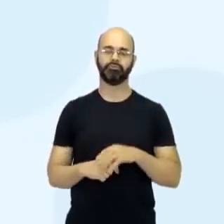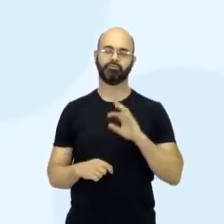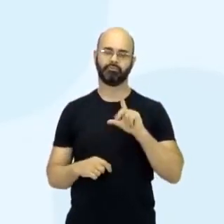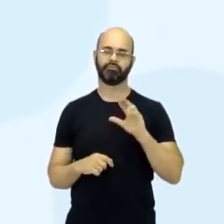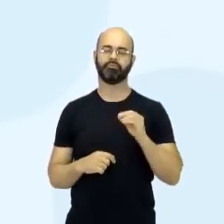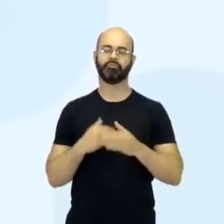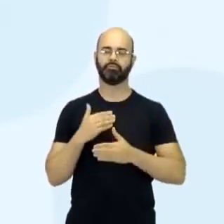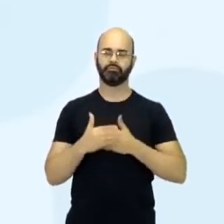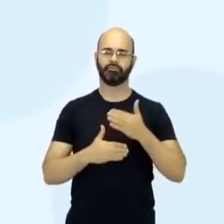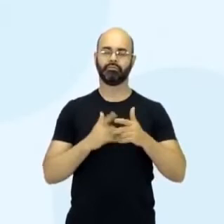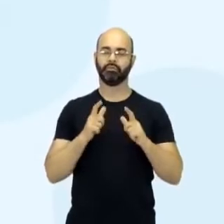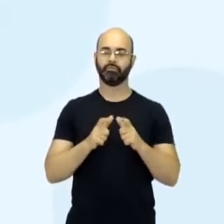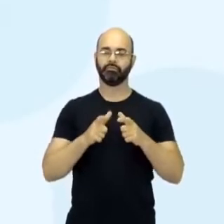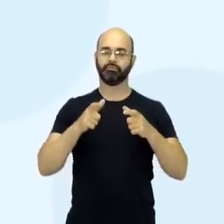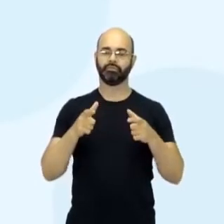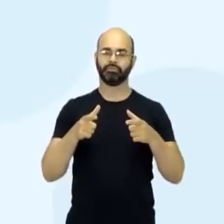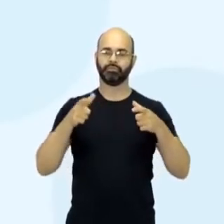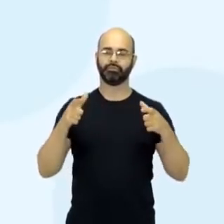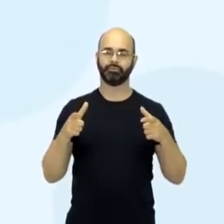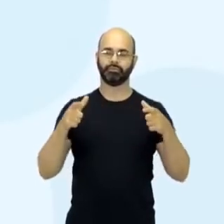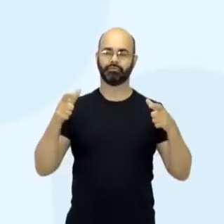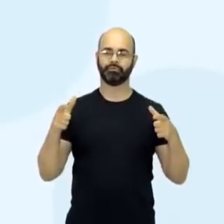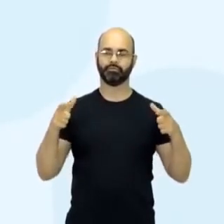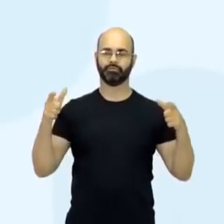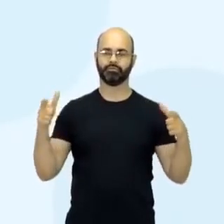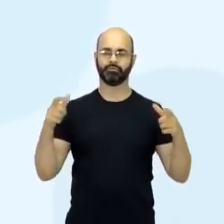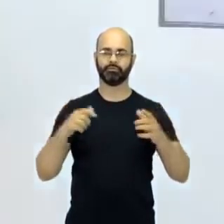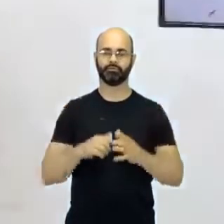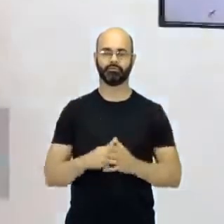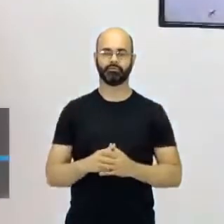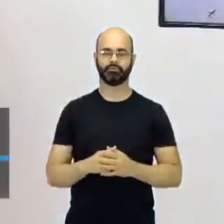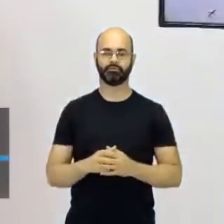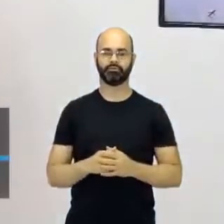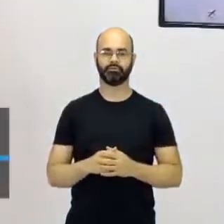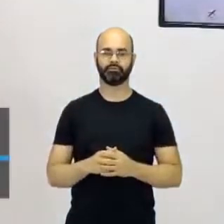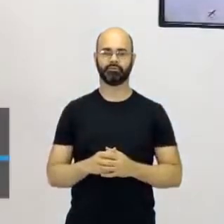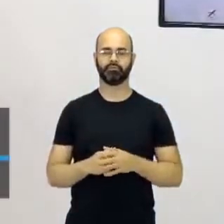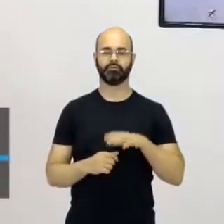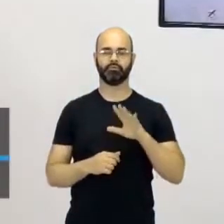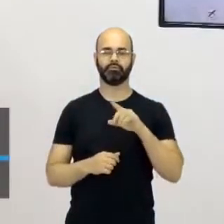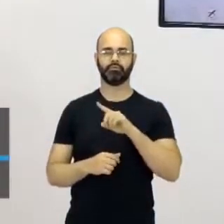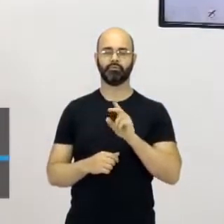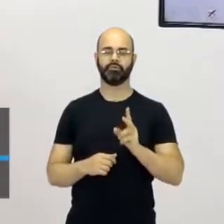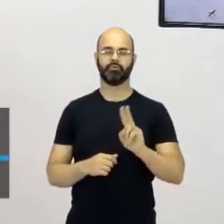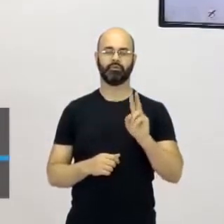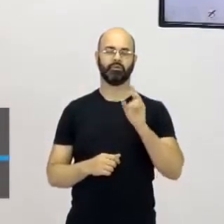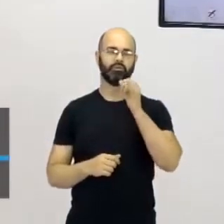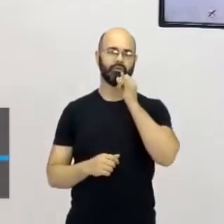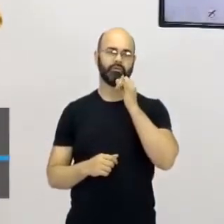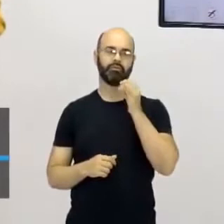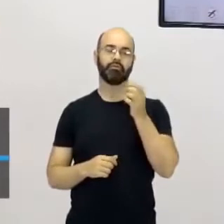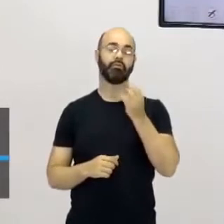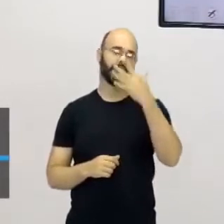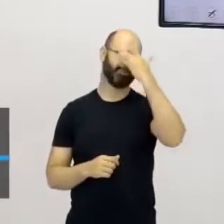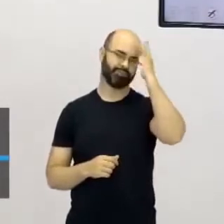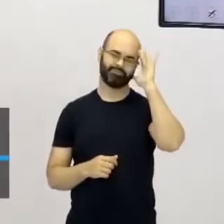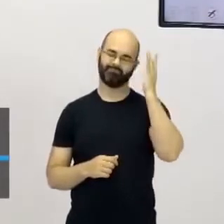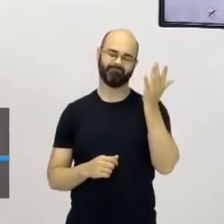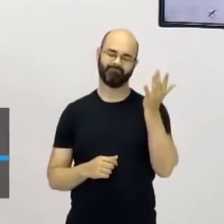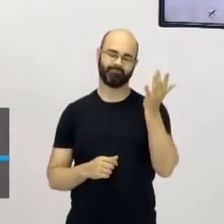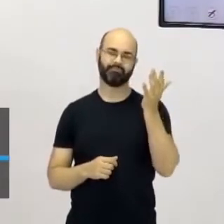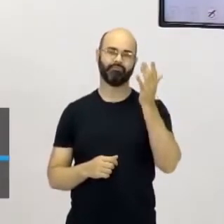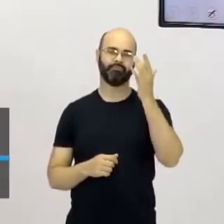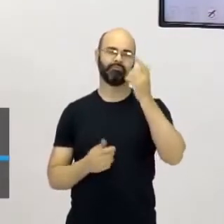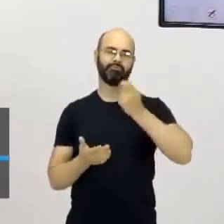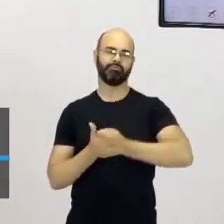logicamente, isso aí vai aumentando. Mas é lógico que tem um valor aí que, muitas vezes, o cidadão não tem condições e acaba